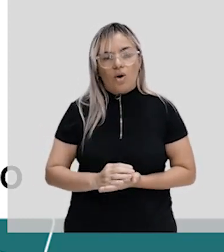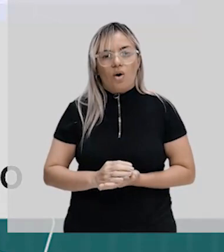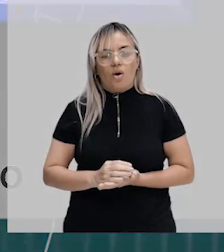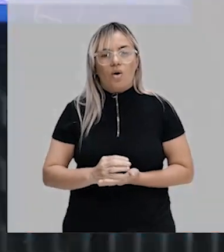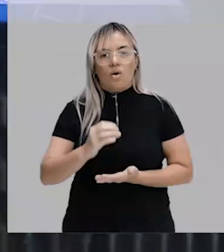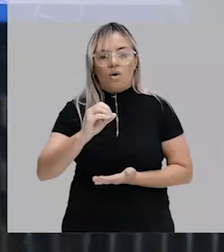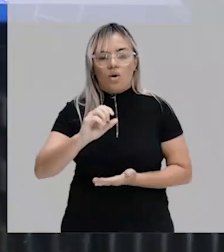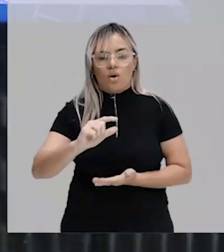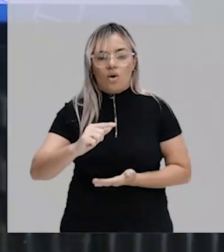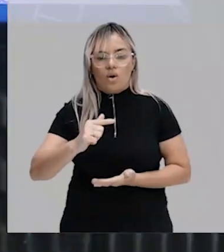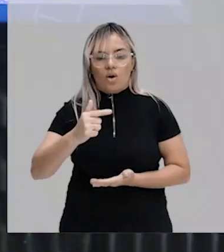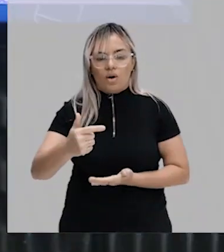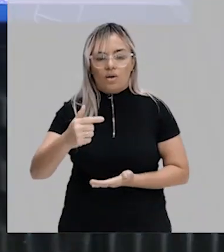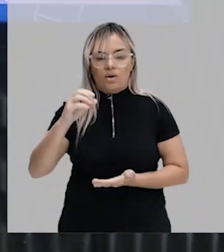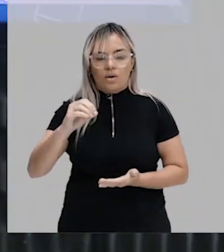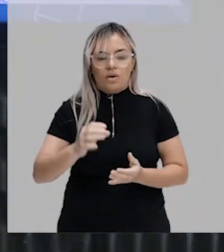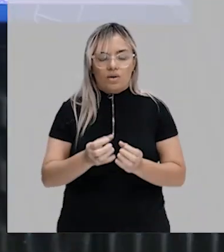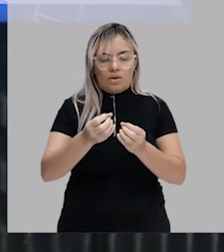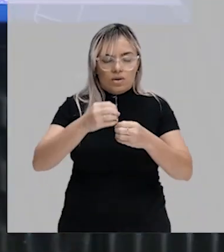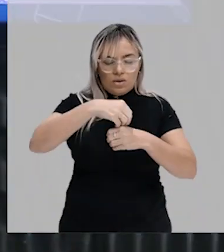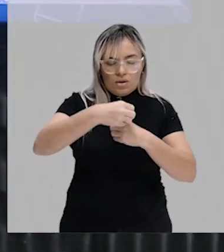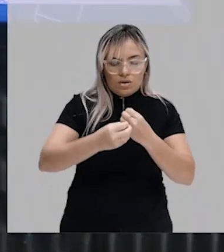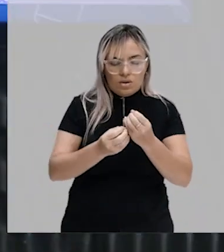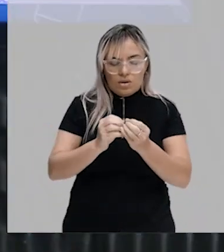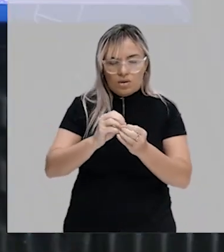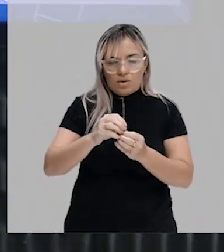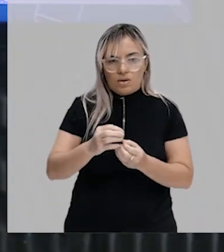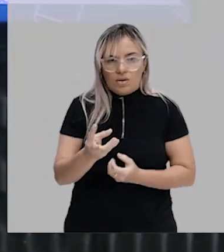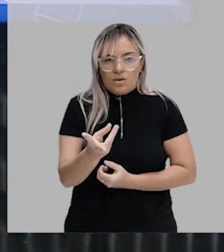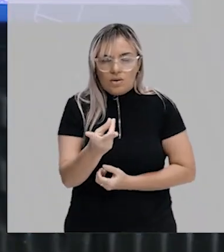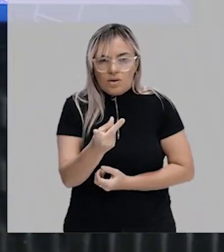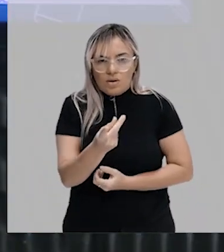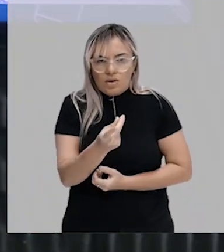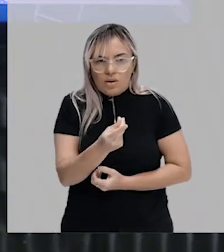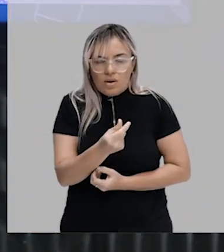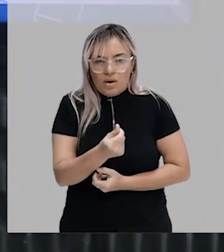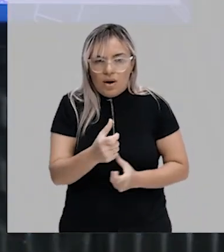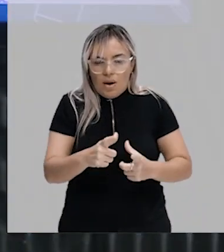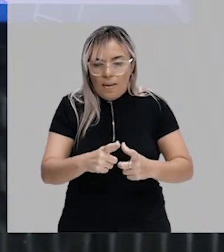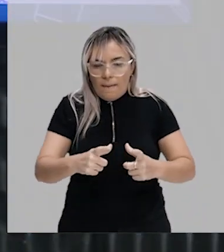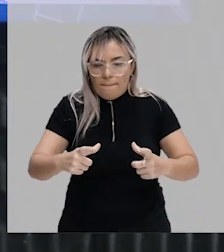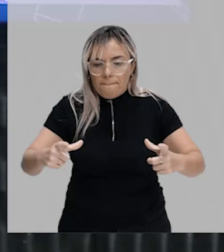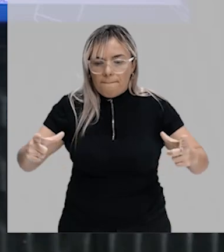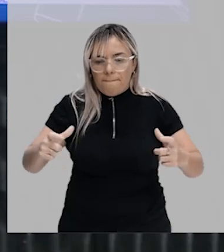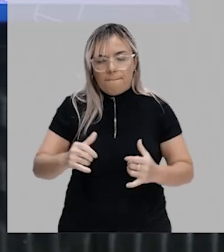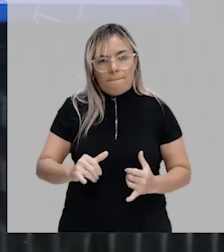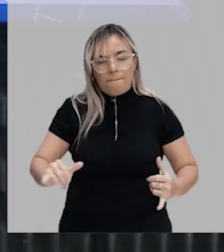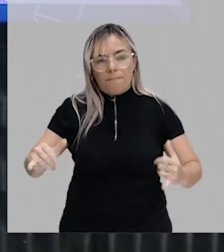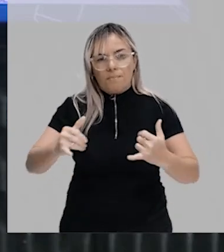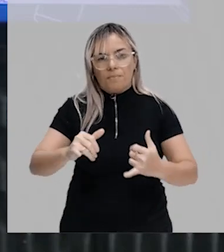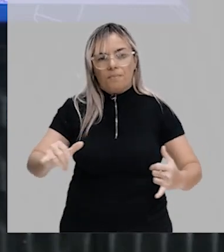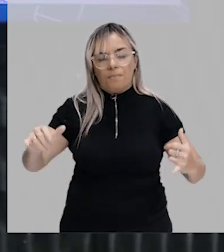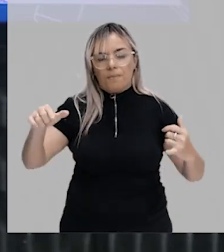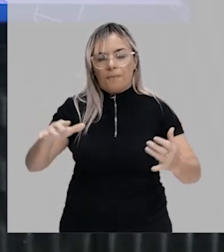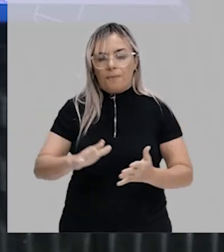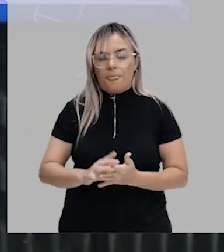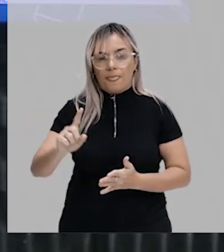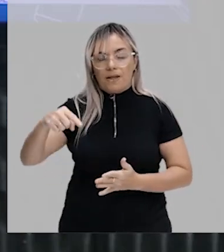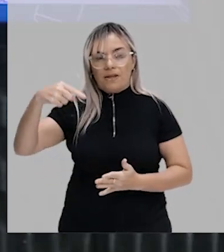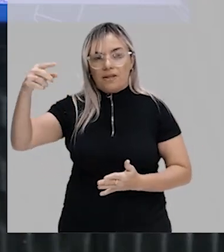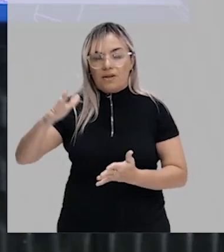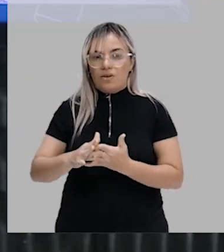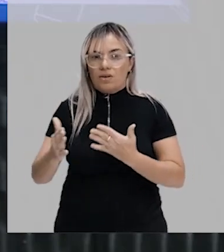glicose de maneira total e liberar uma quantidade muito maior de energia do que a energia que era liberada, por exemplo, por um